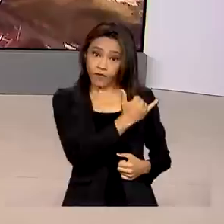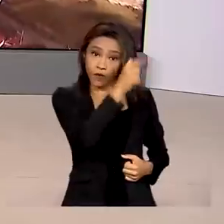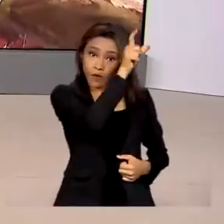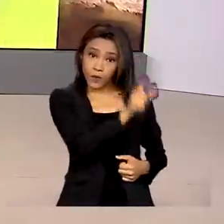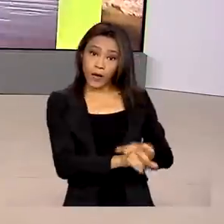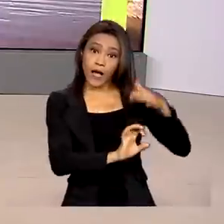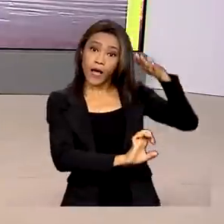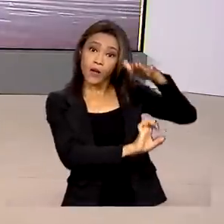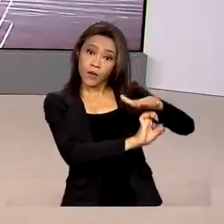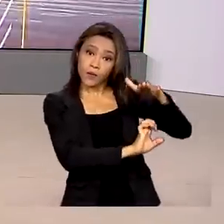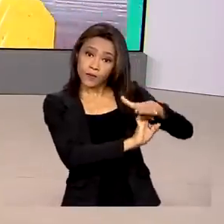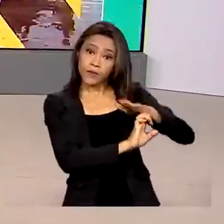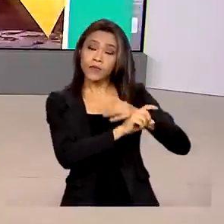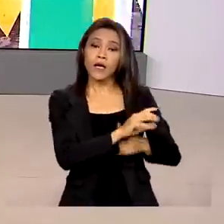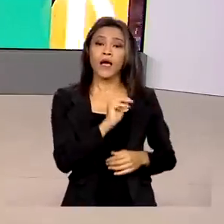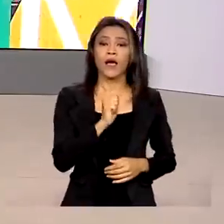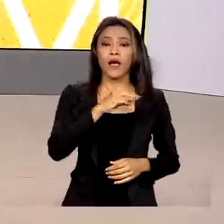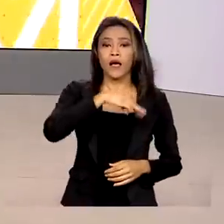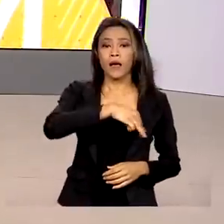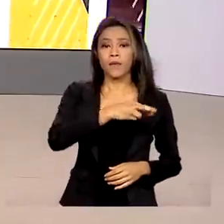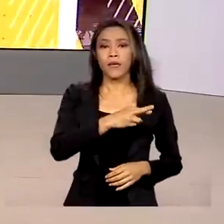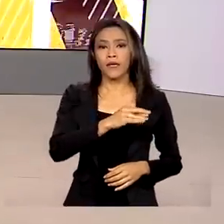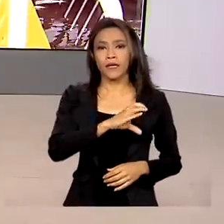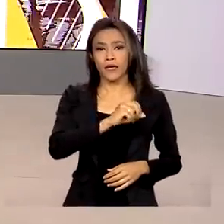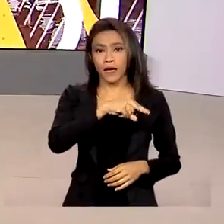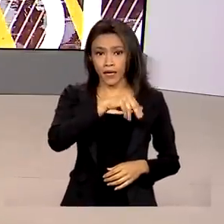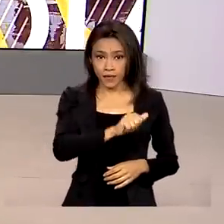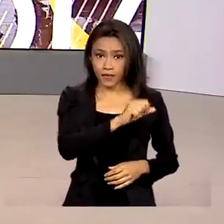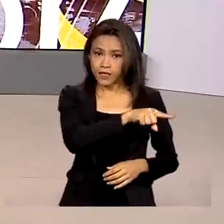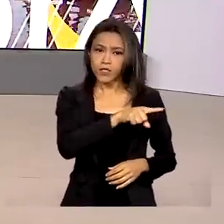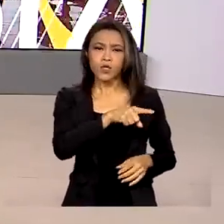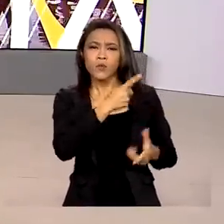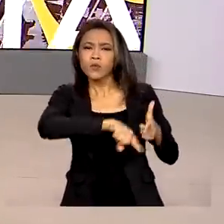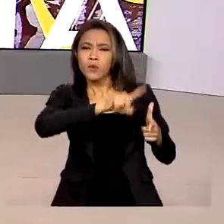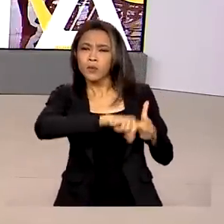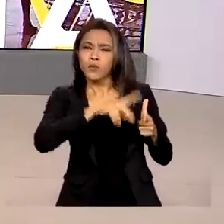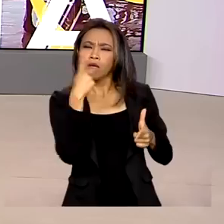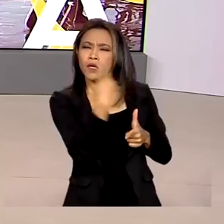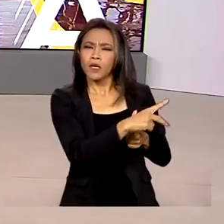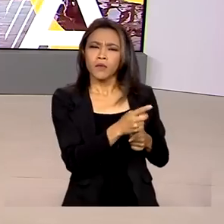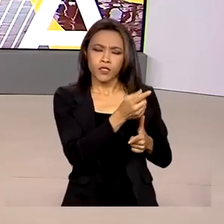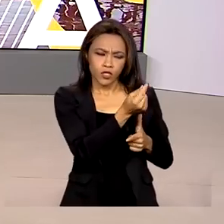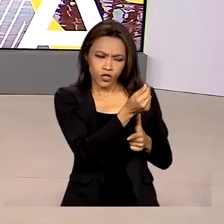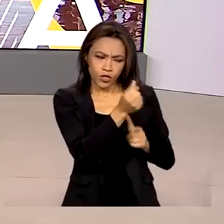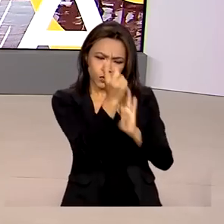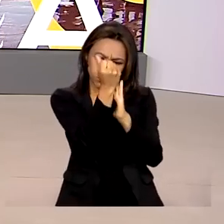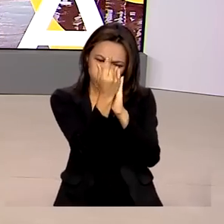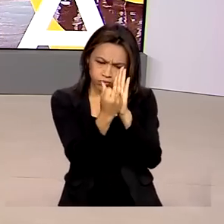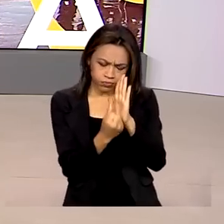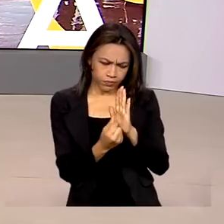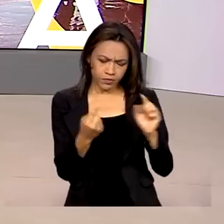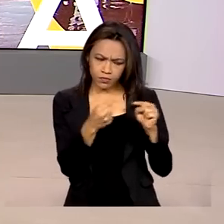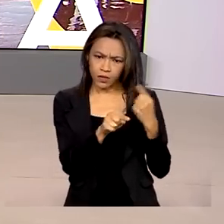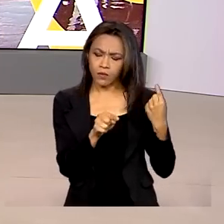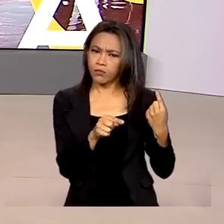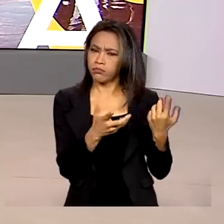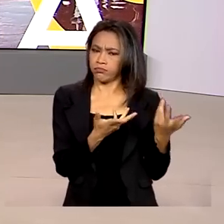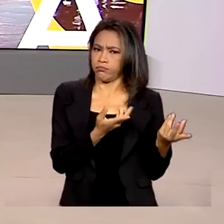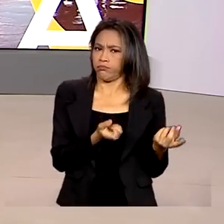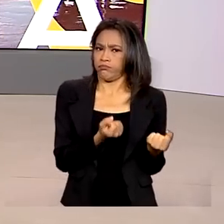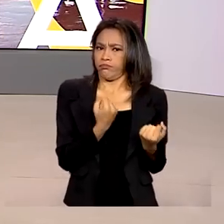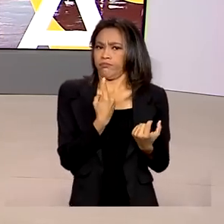para prestar esclarecimentos sobre a crise de inconsistências em lançamentos contábeis da empresa no valor de 20